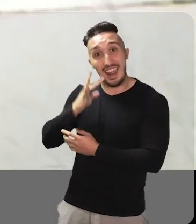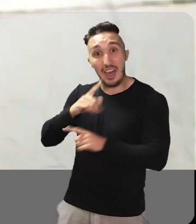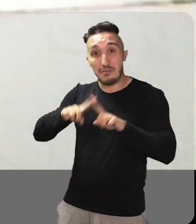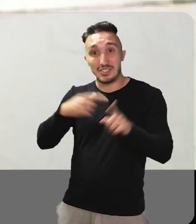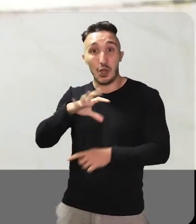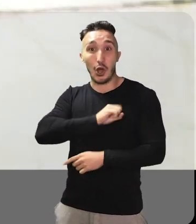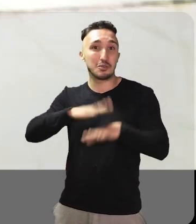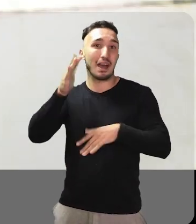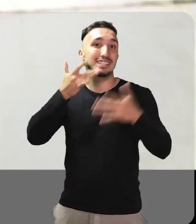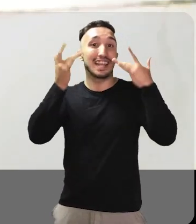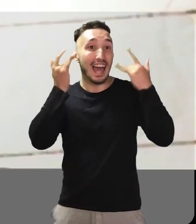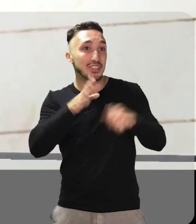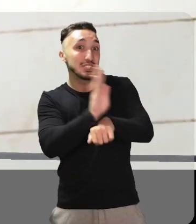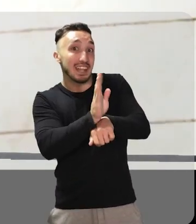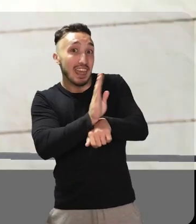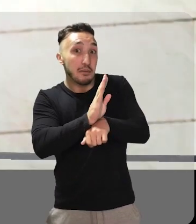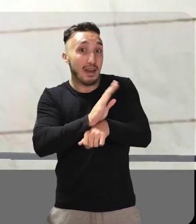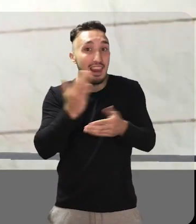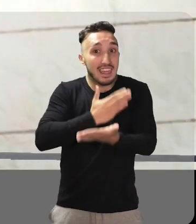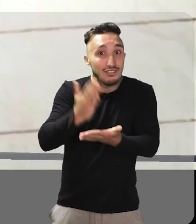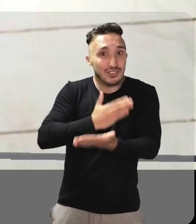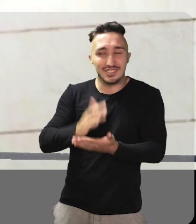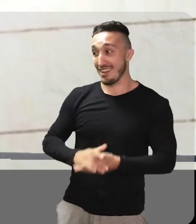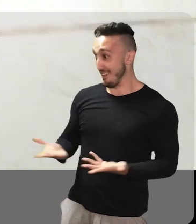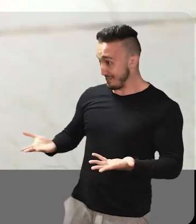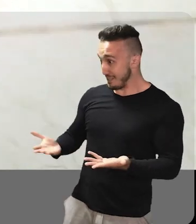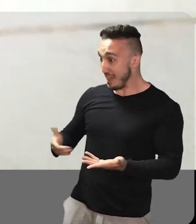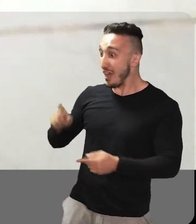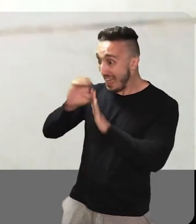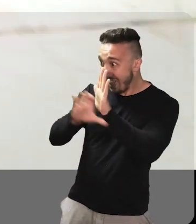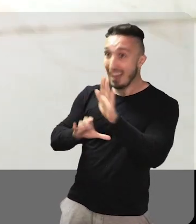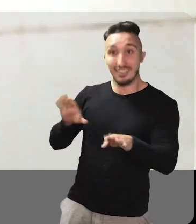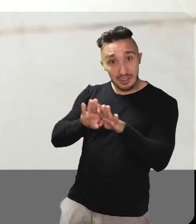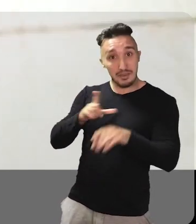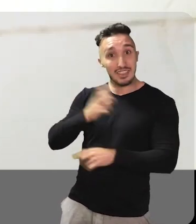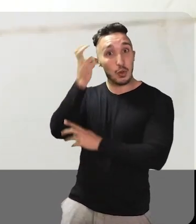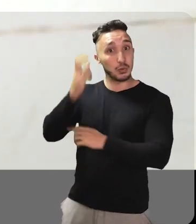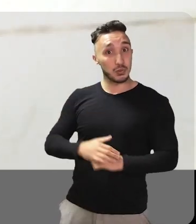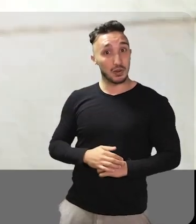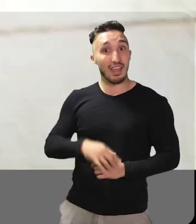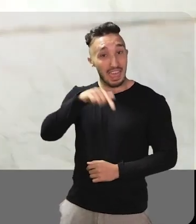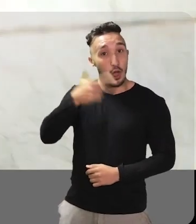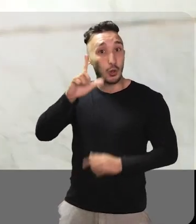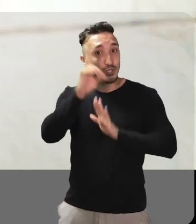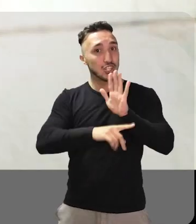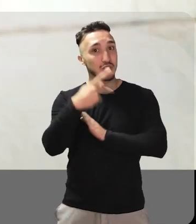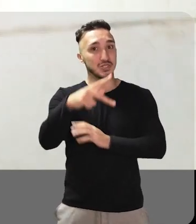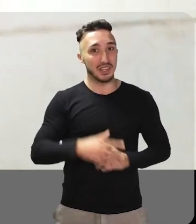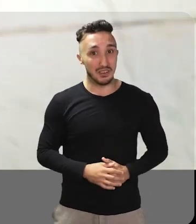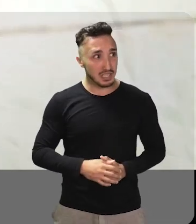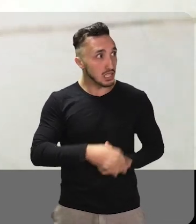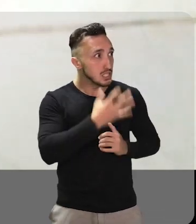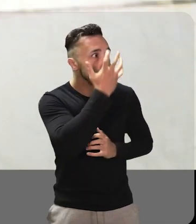estudar é legal! Mas eu gosto mesmo de teatro, cinema, livros! Dã! No ECA também tem cultura! É outro